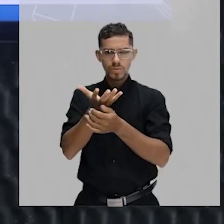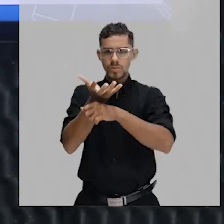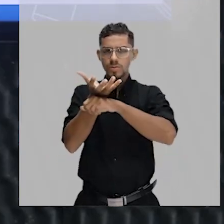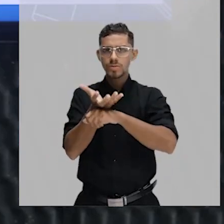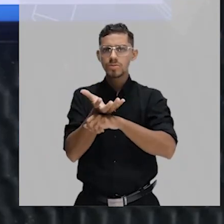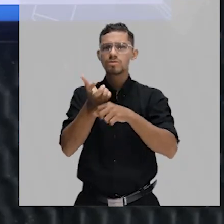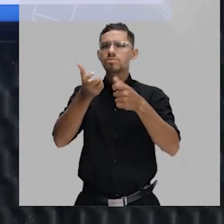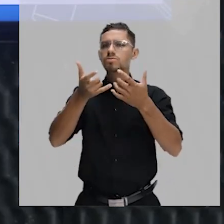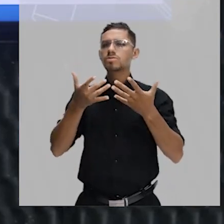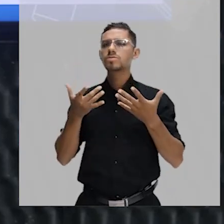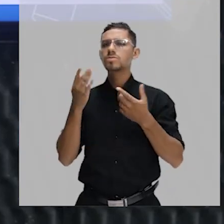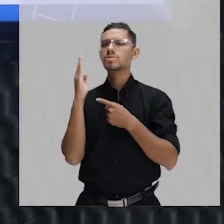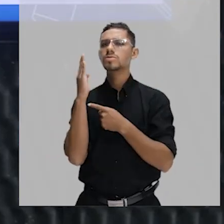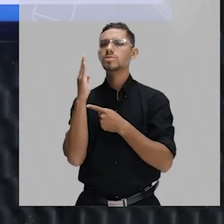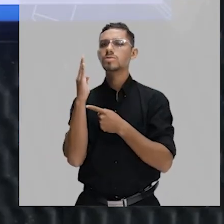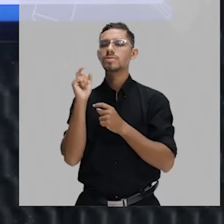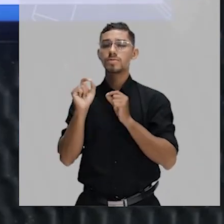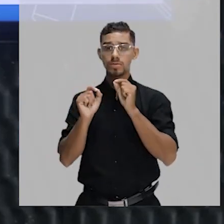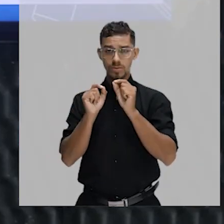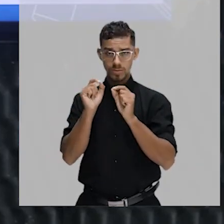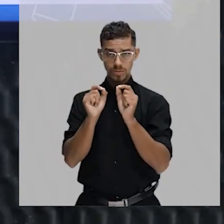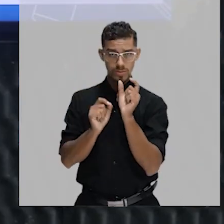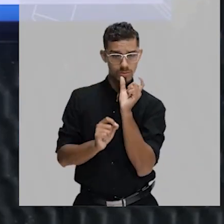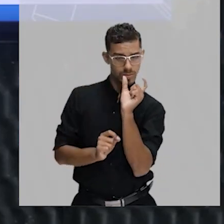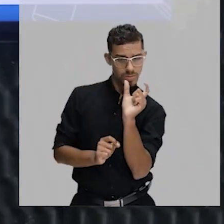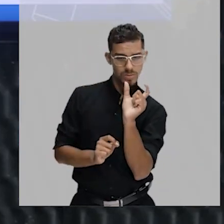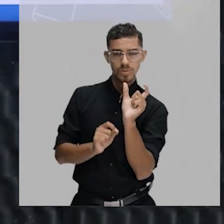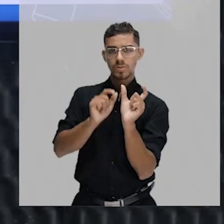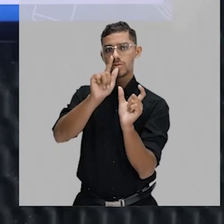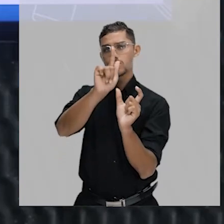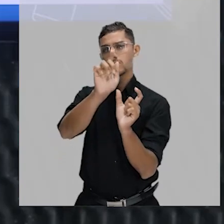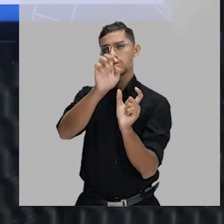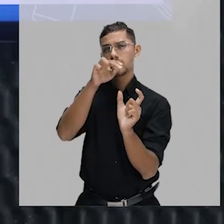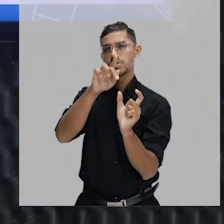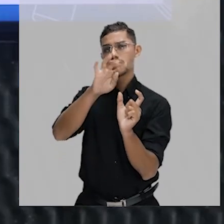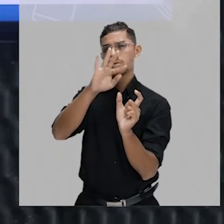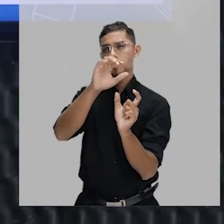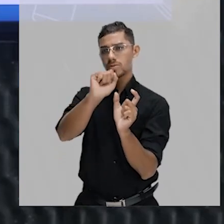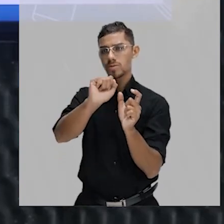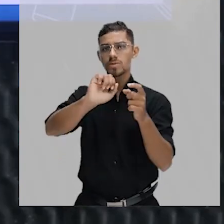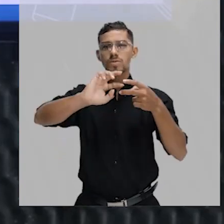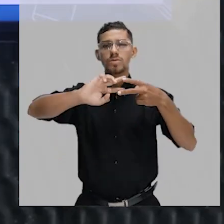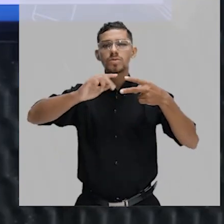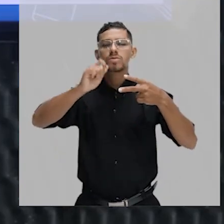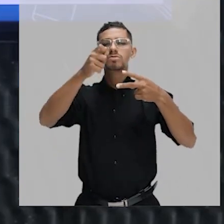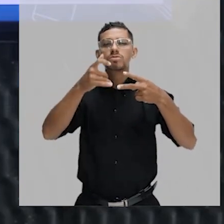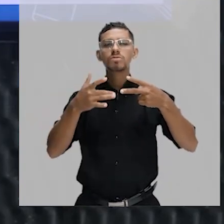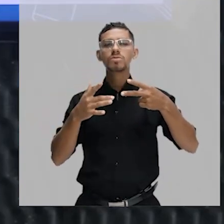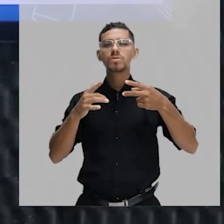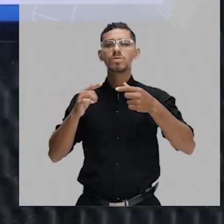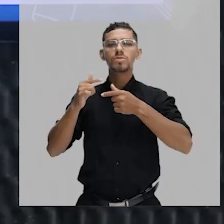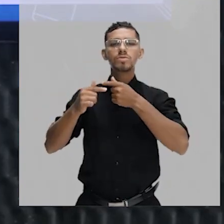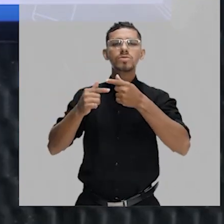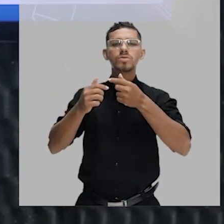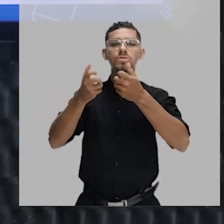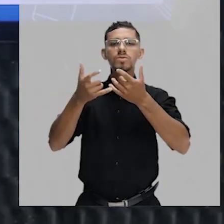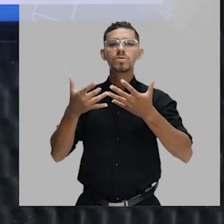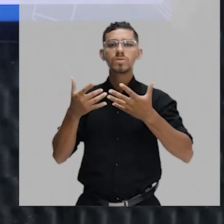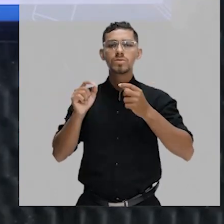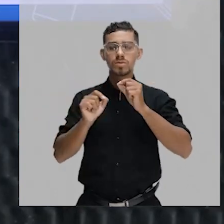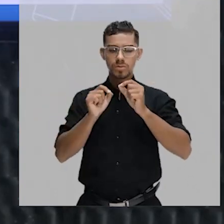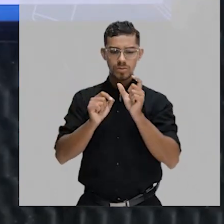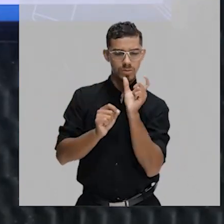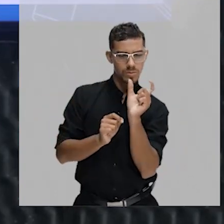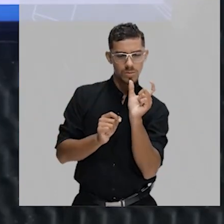genética, que o gene é aquele trecho da molécula de DNA que contém uma informação genética. Mas a gente vai